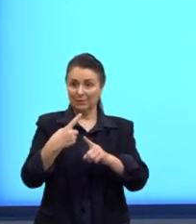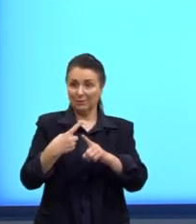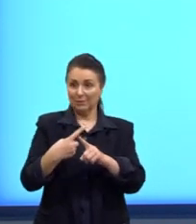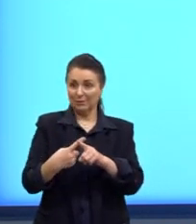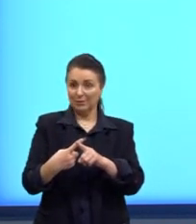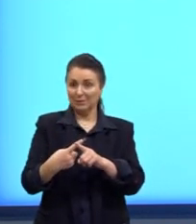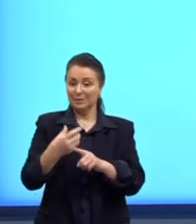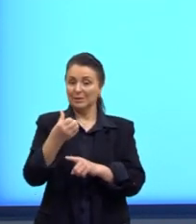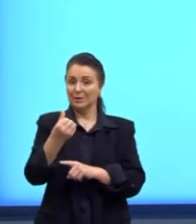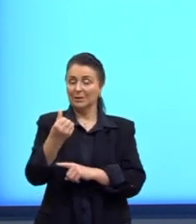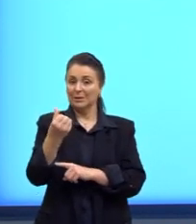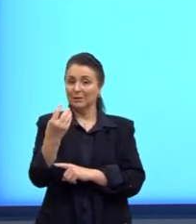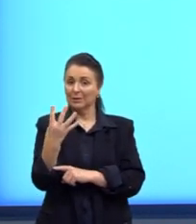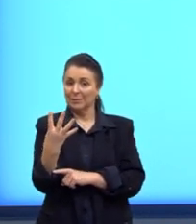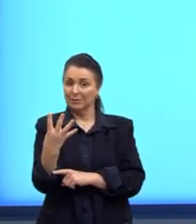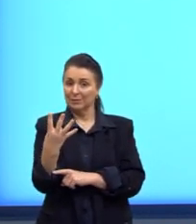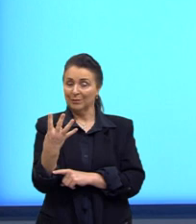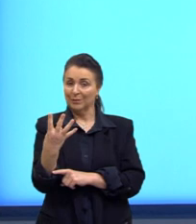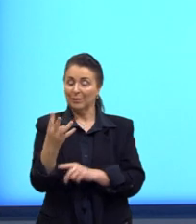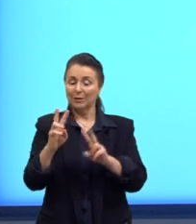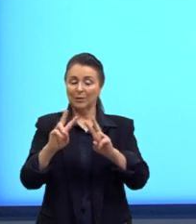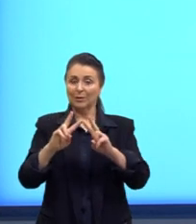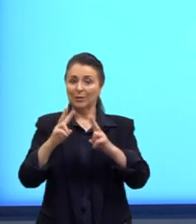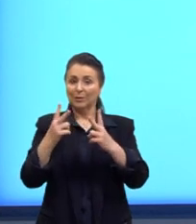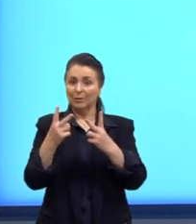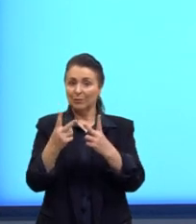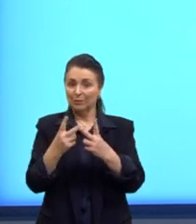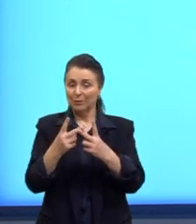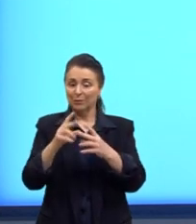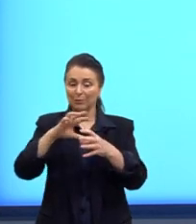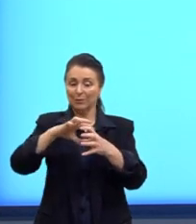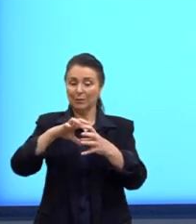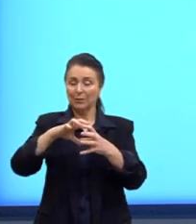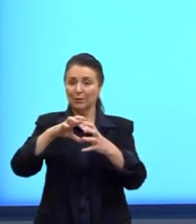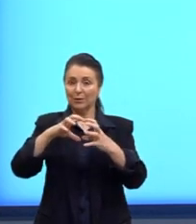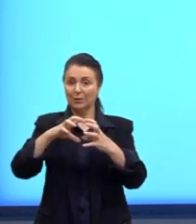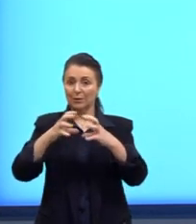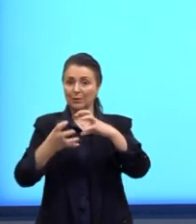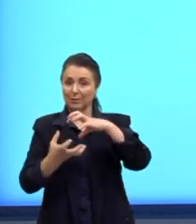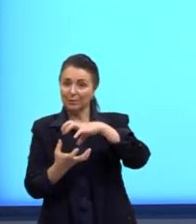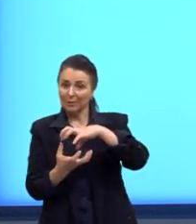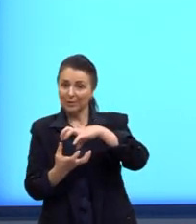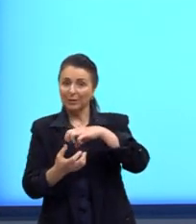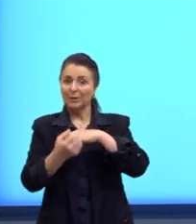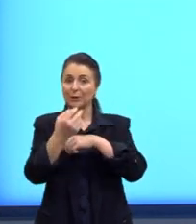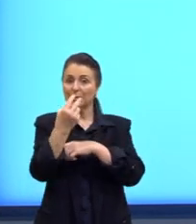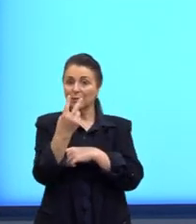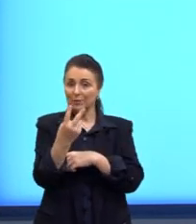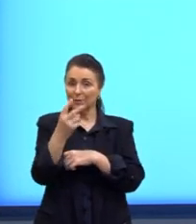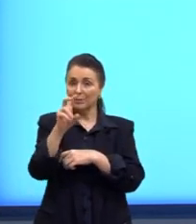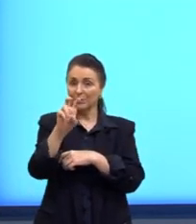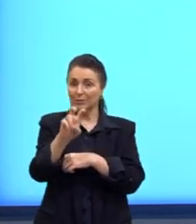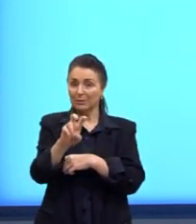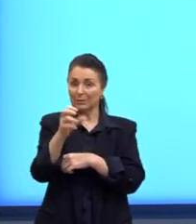64. Volume da esfera, então, após essa redução, vai para 256